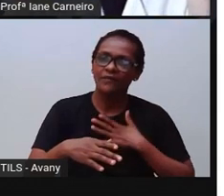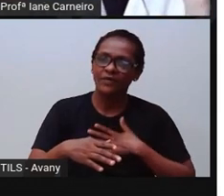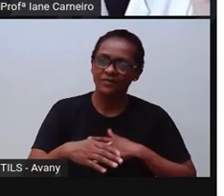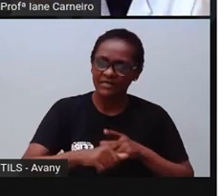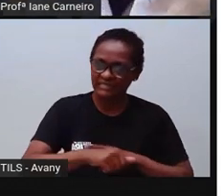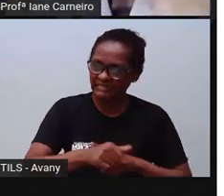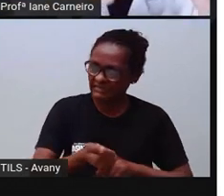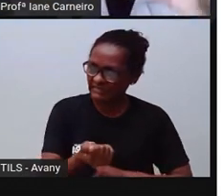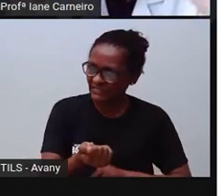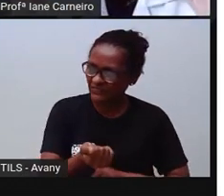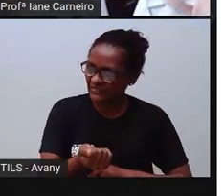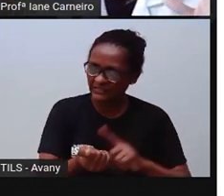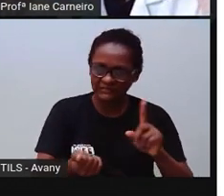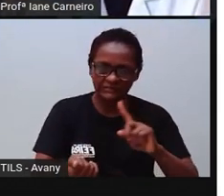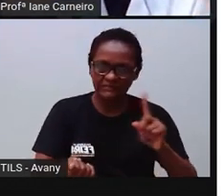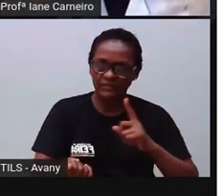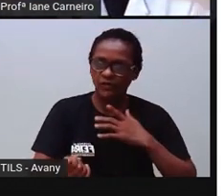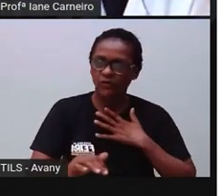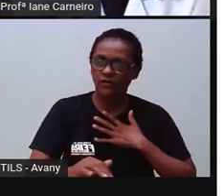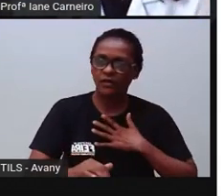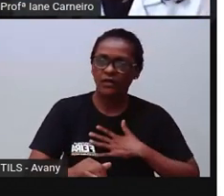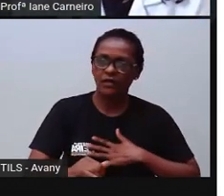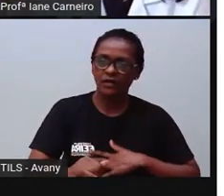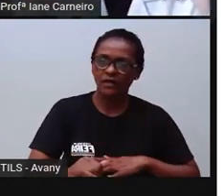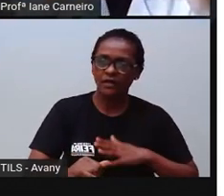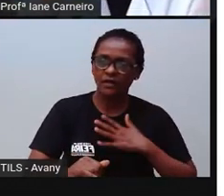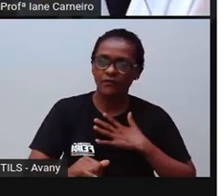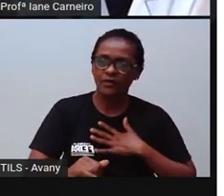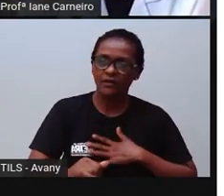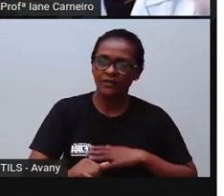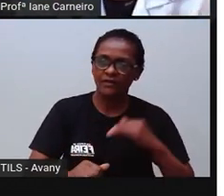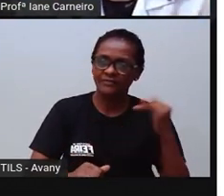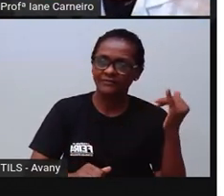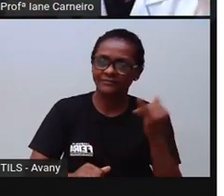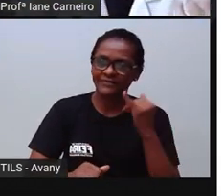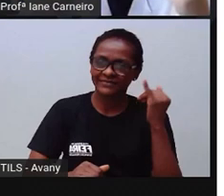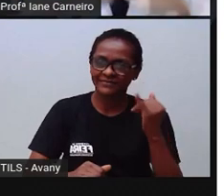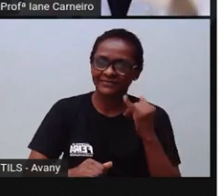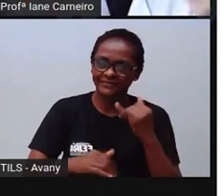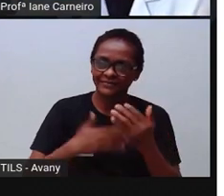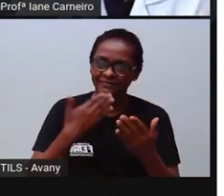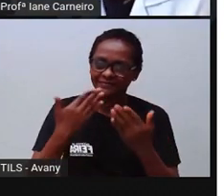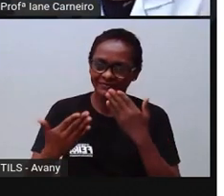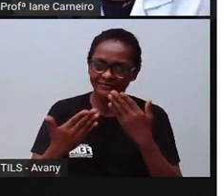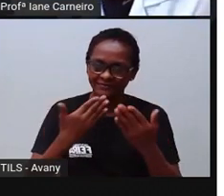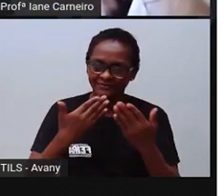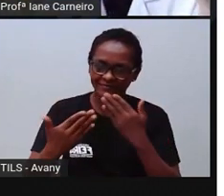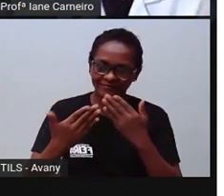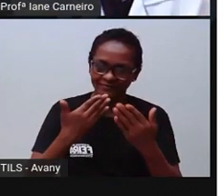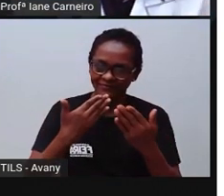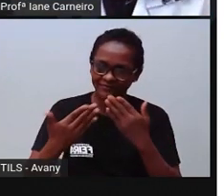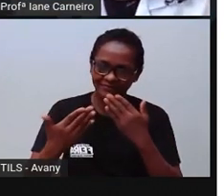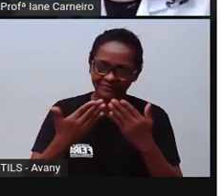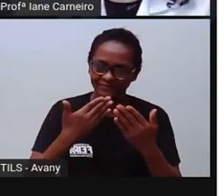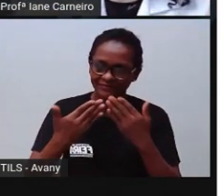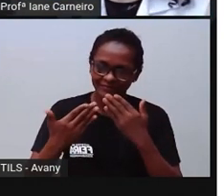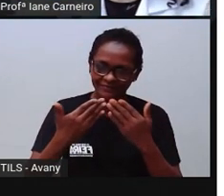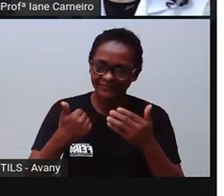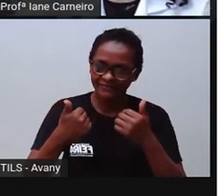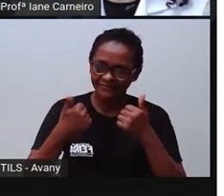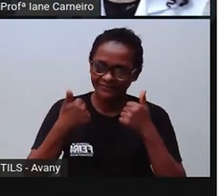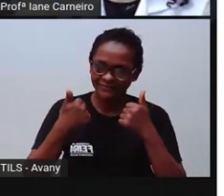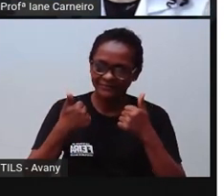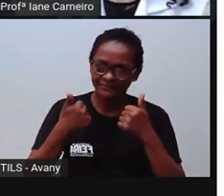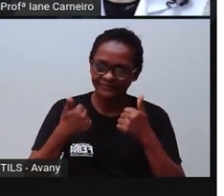mas cada um, né, um não parou pra entender o outro. Então, quando vocês pararem pra conversar, tudo vai ficar melhor, tá